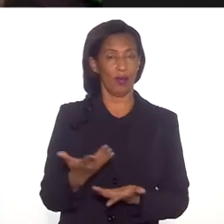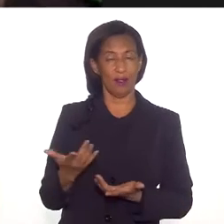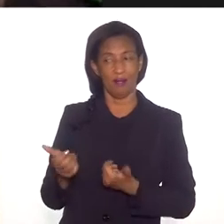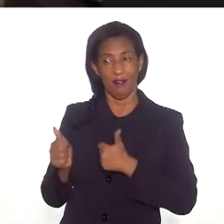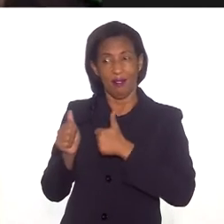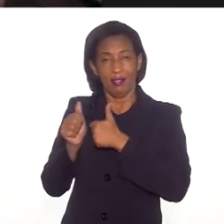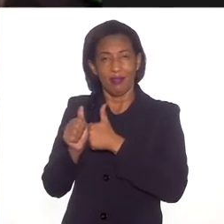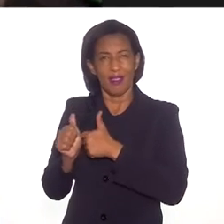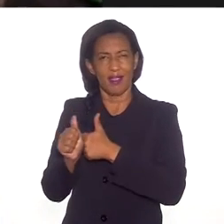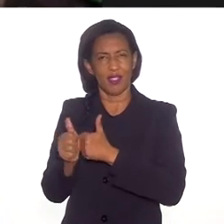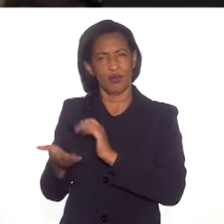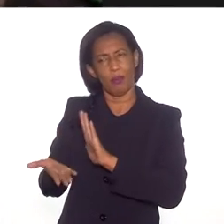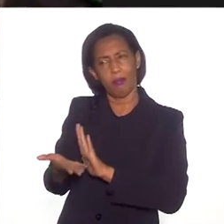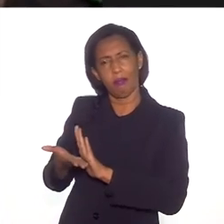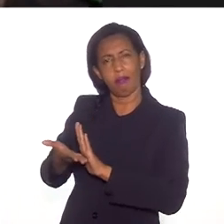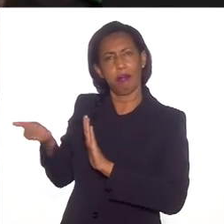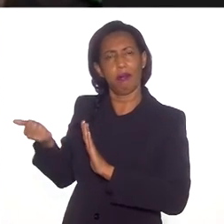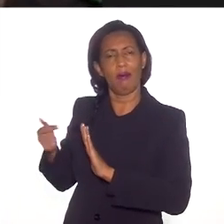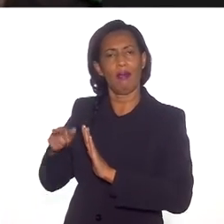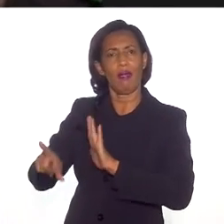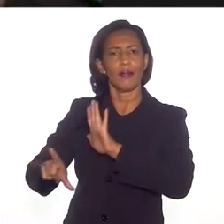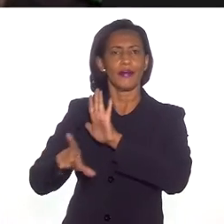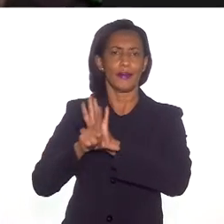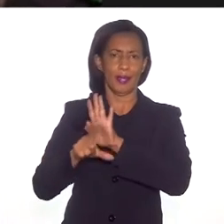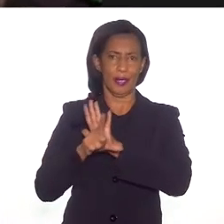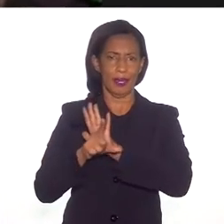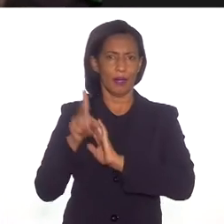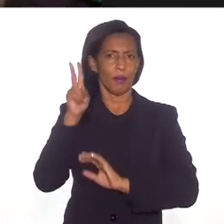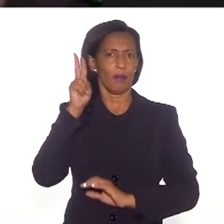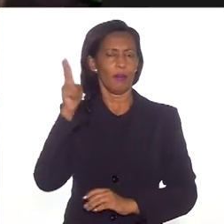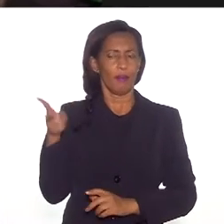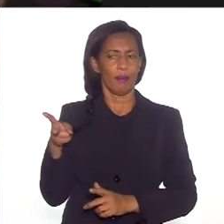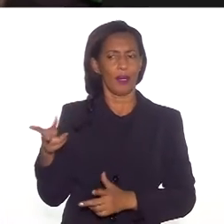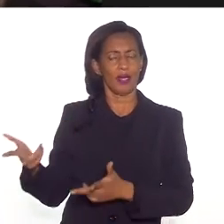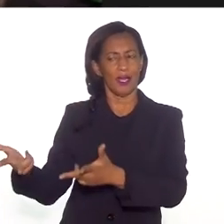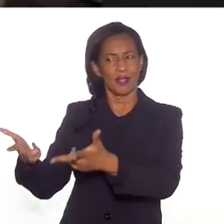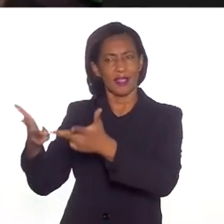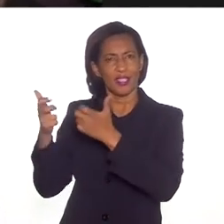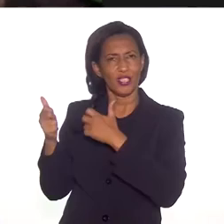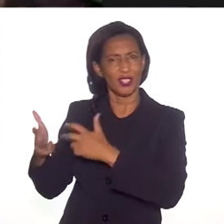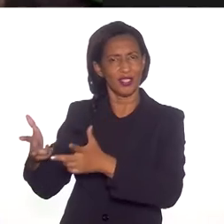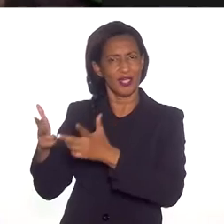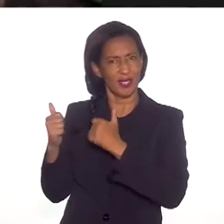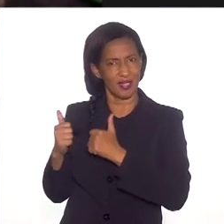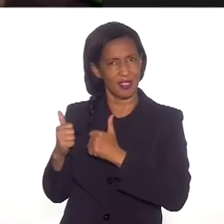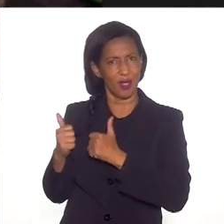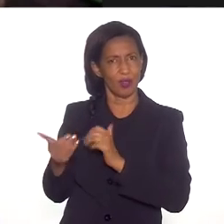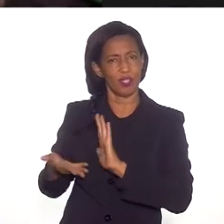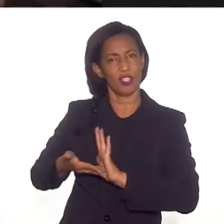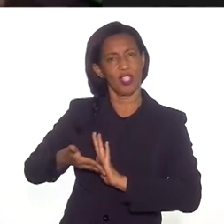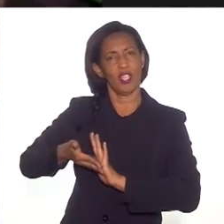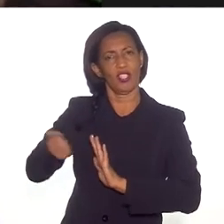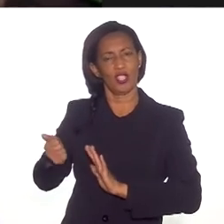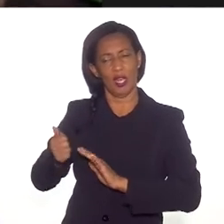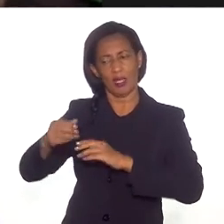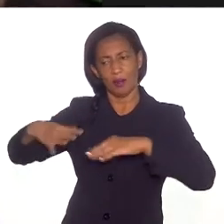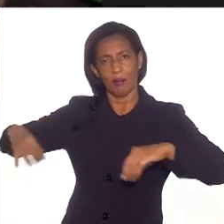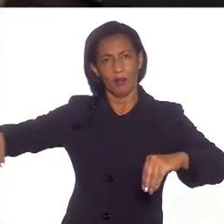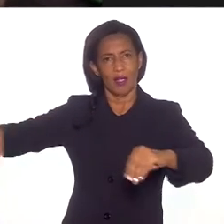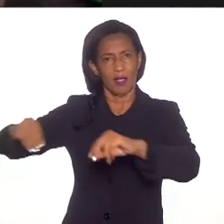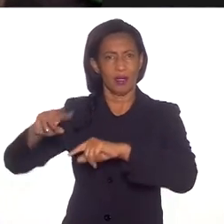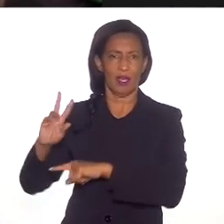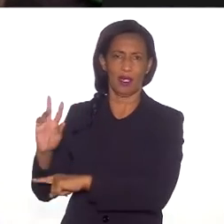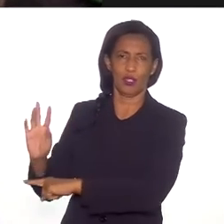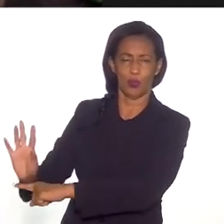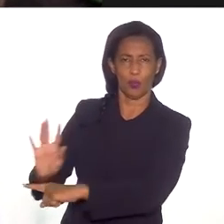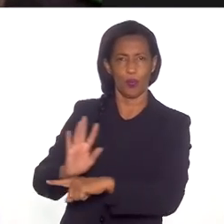tentativa de revogar essas leis para que a exploração mineral seja permitida em terra indígena, para que as áreas de